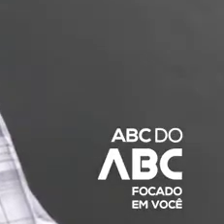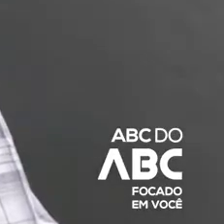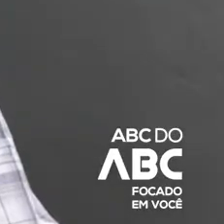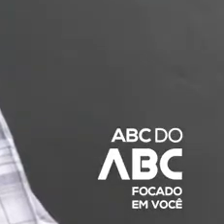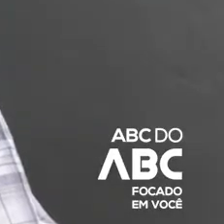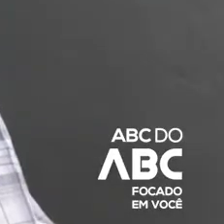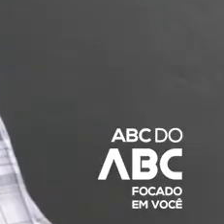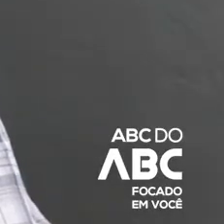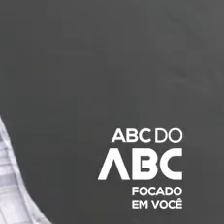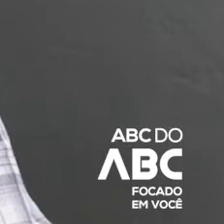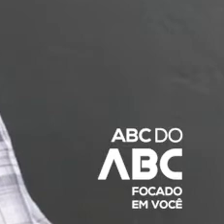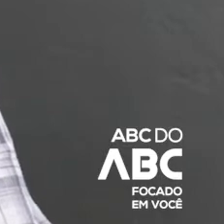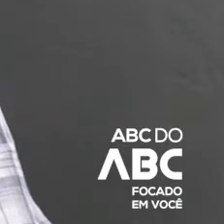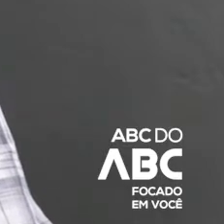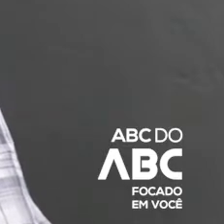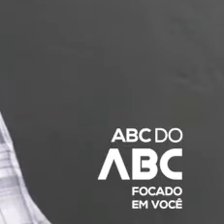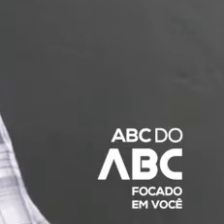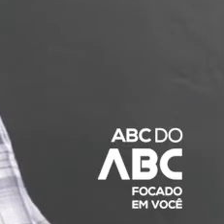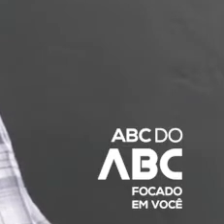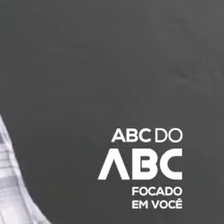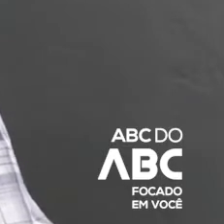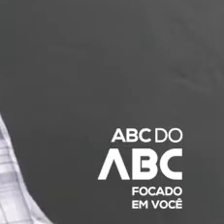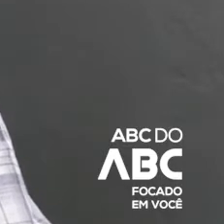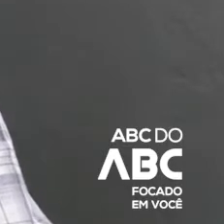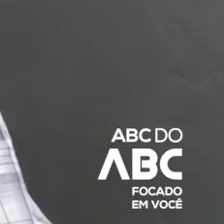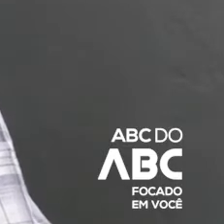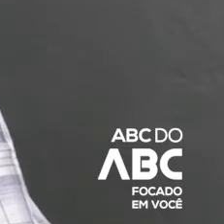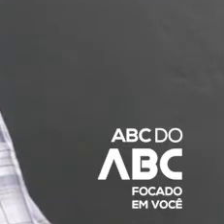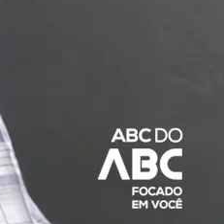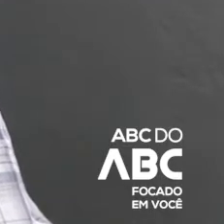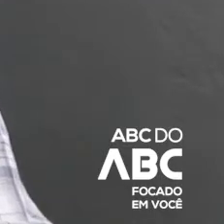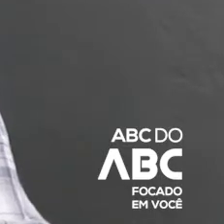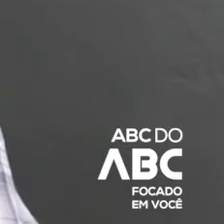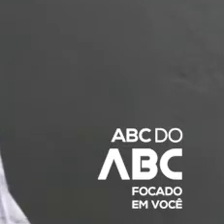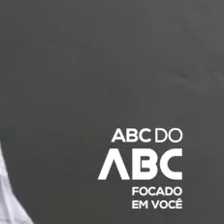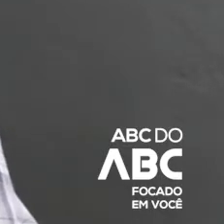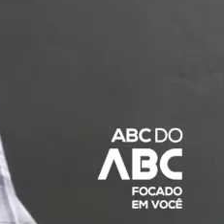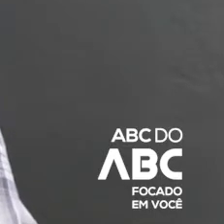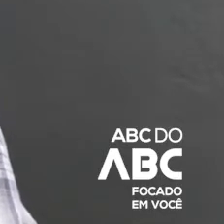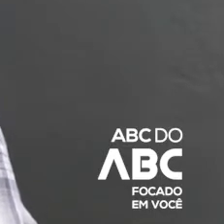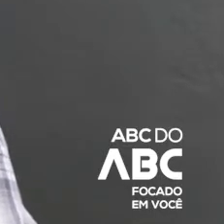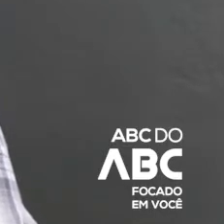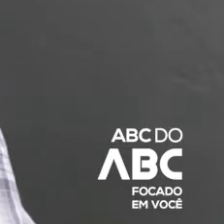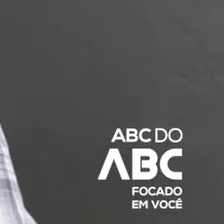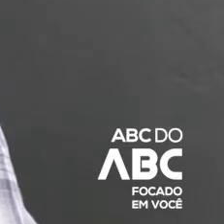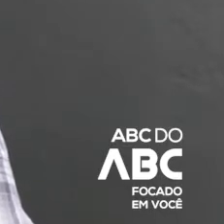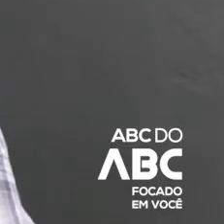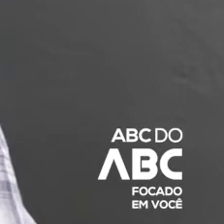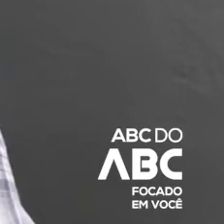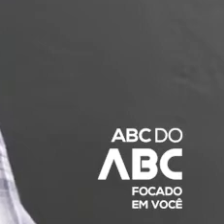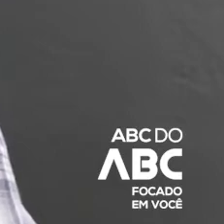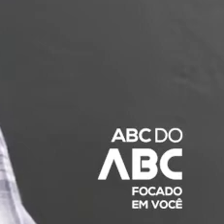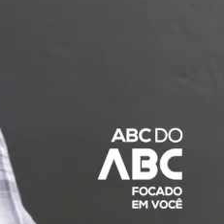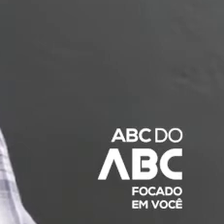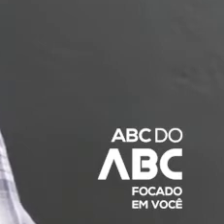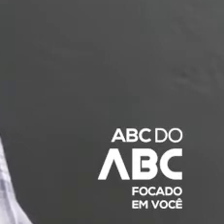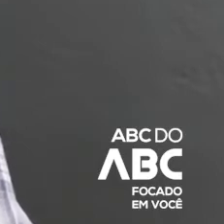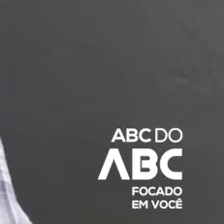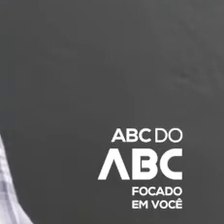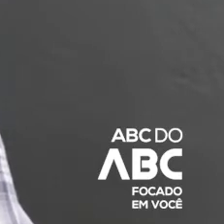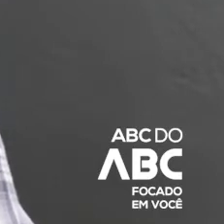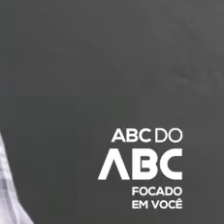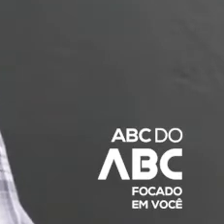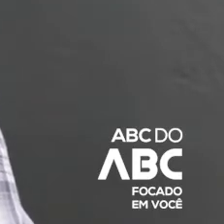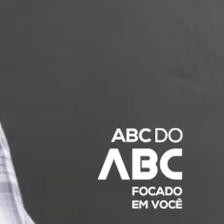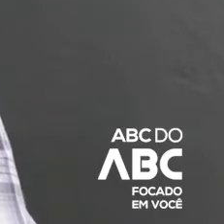E nesta segunda-feira, 27 de julho, o governador de São Paulo, João Dória, anunciou novos critérios para o